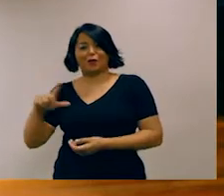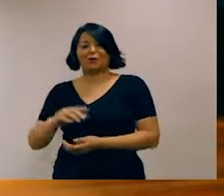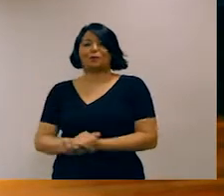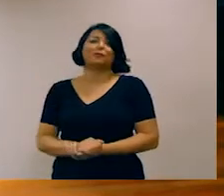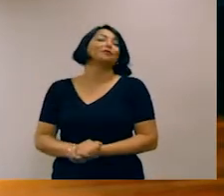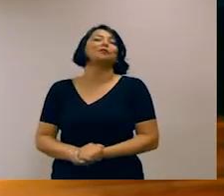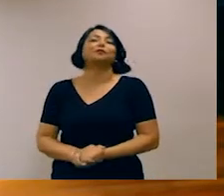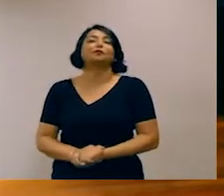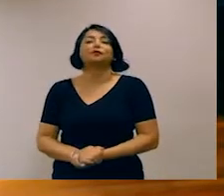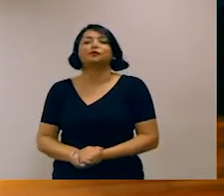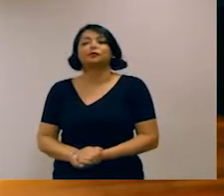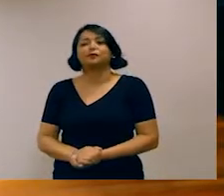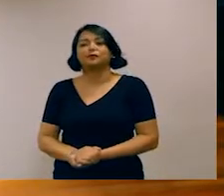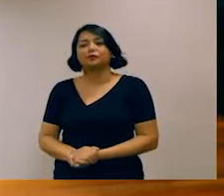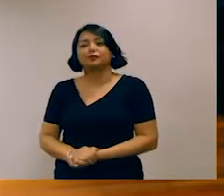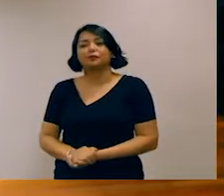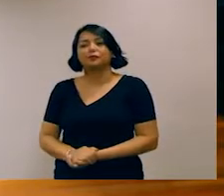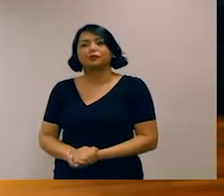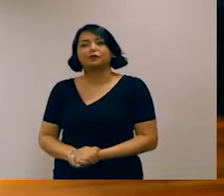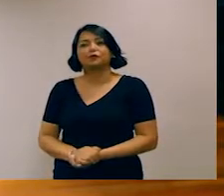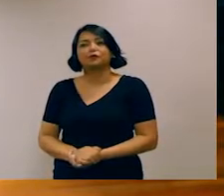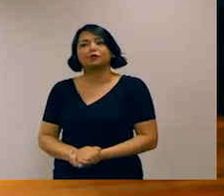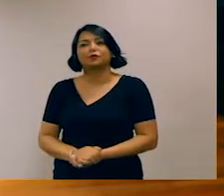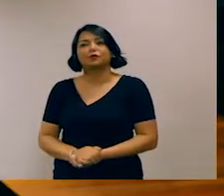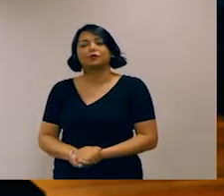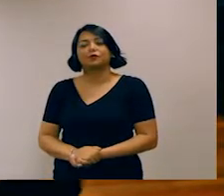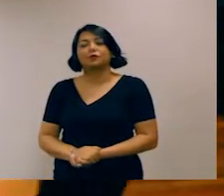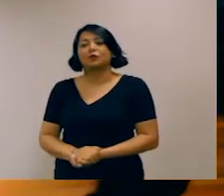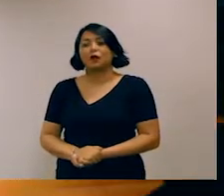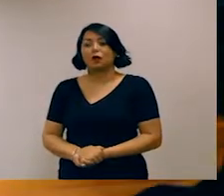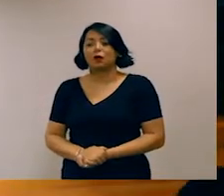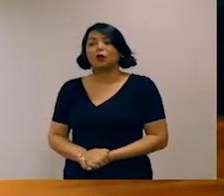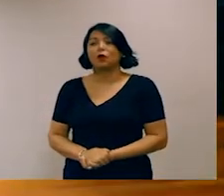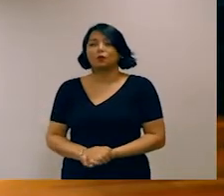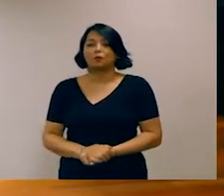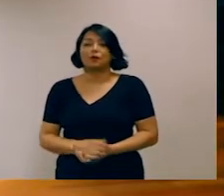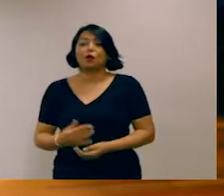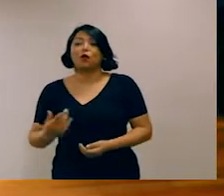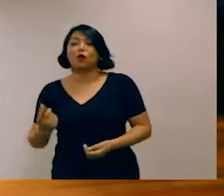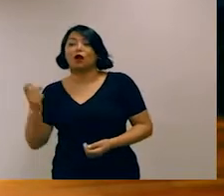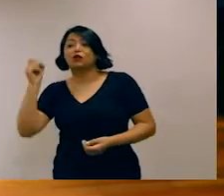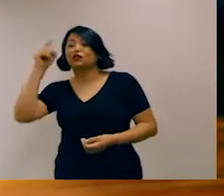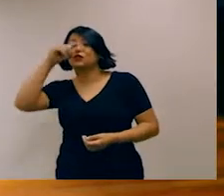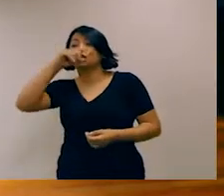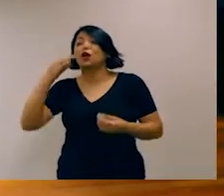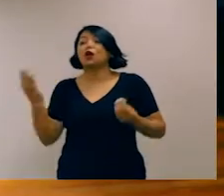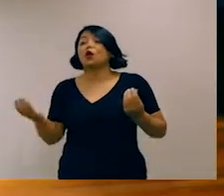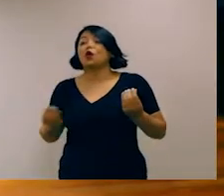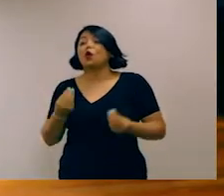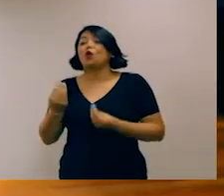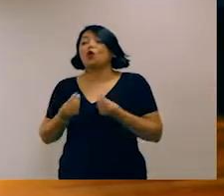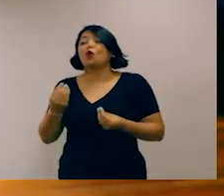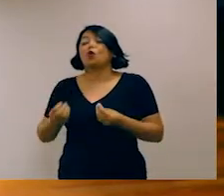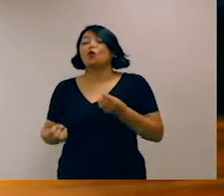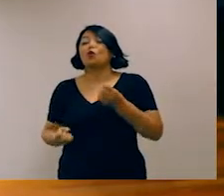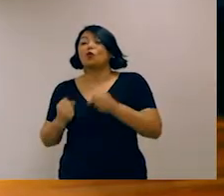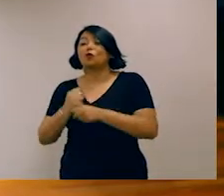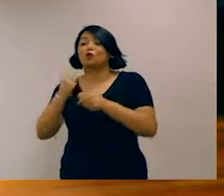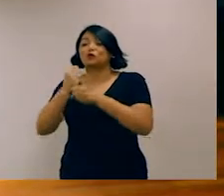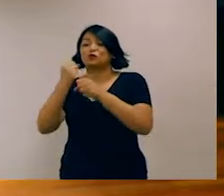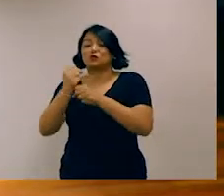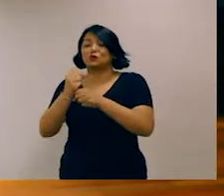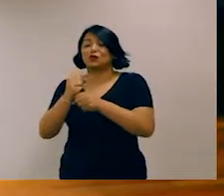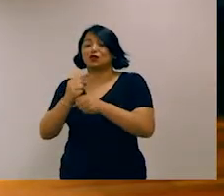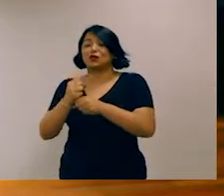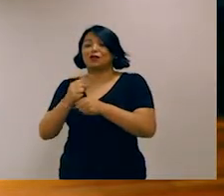voz humana. Então, o grande desafio ainda é nessa parte de como construir a representação semântica a partir do texto,